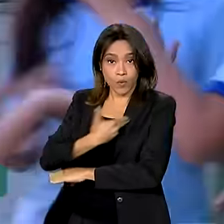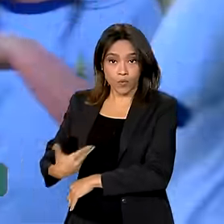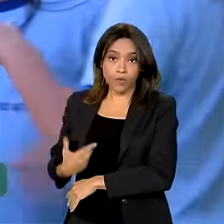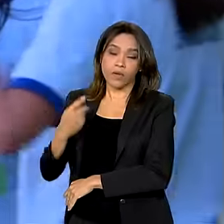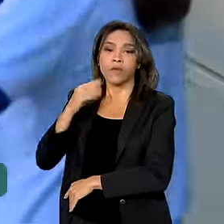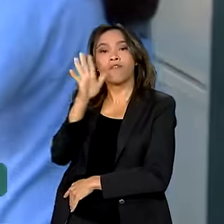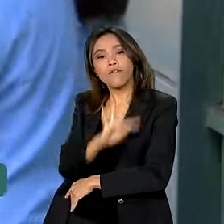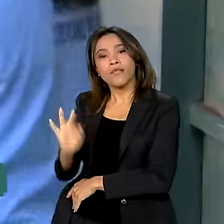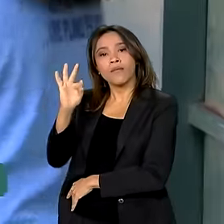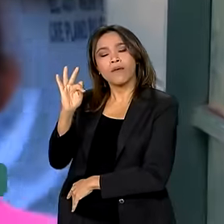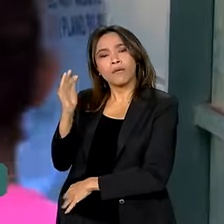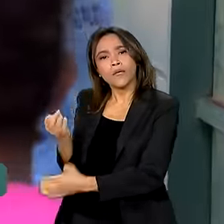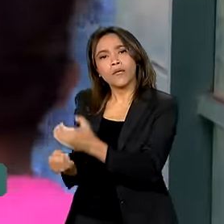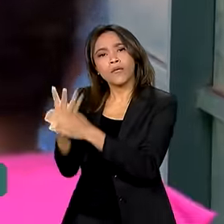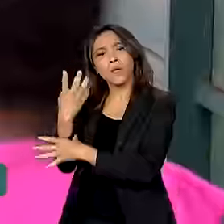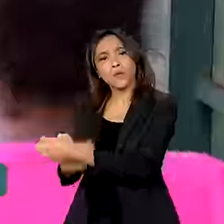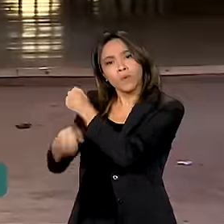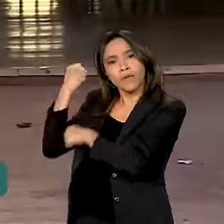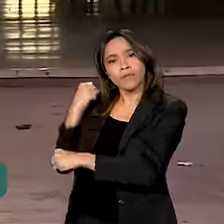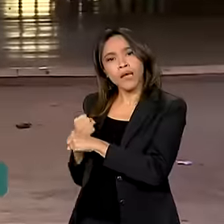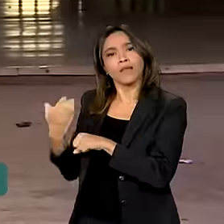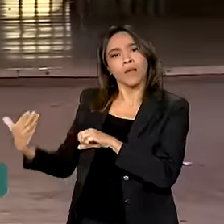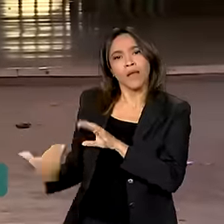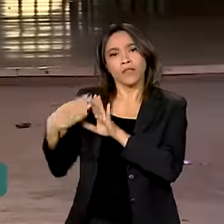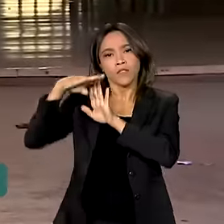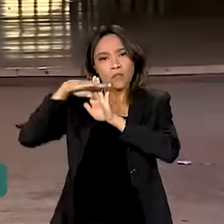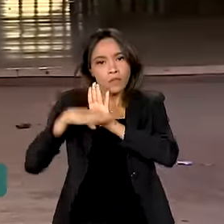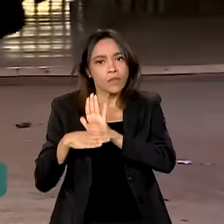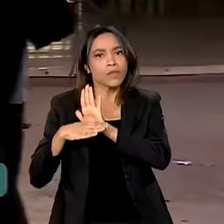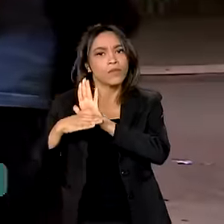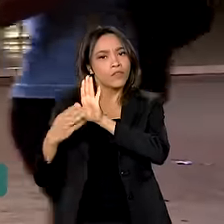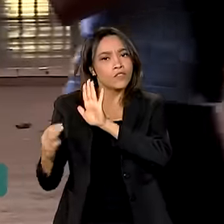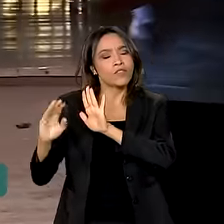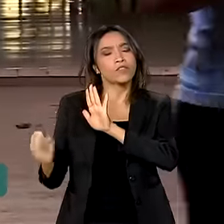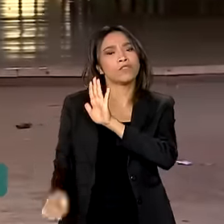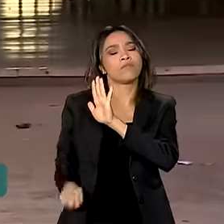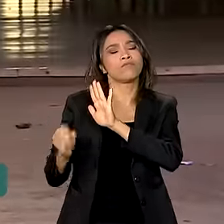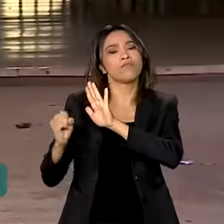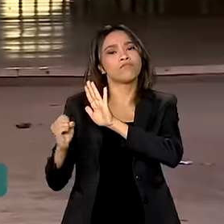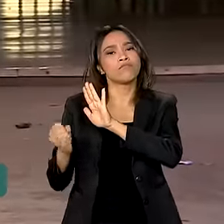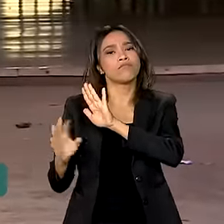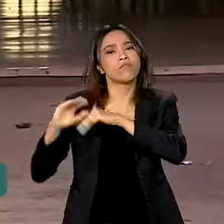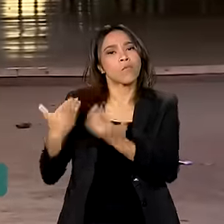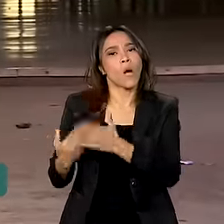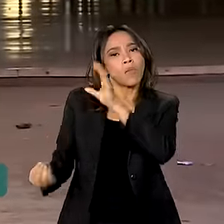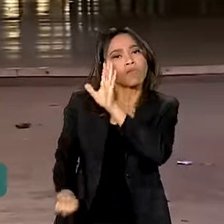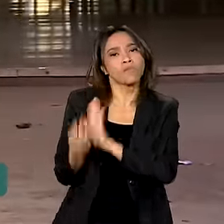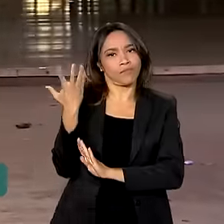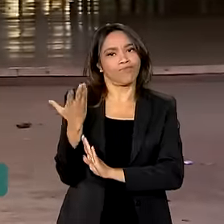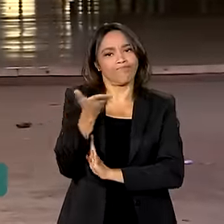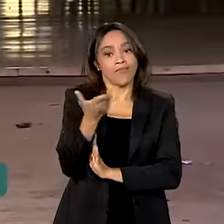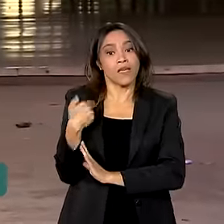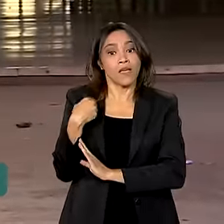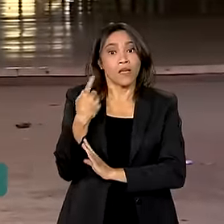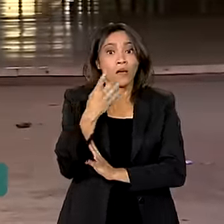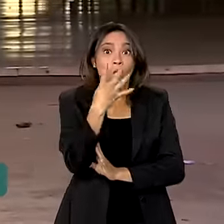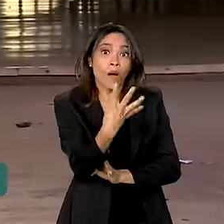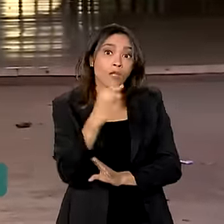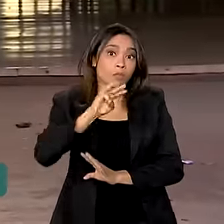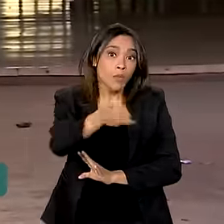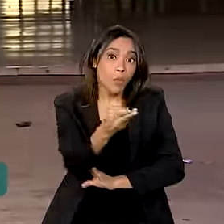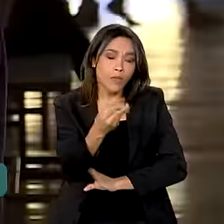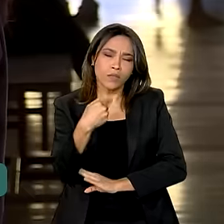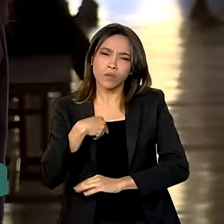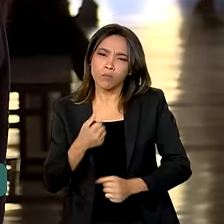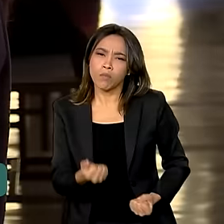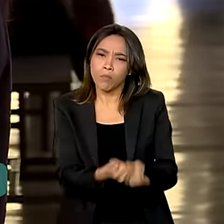passado o programa Escola em Tempo Integral. O programa conta com investimento de 4 bilhões e oferece assistência técnico